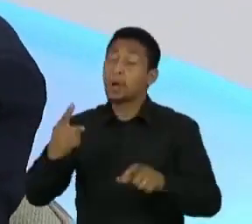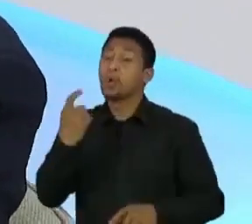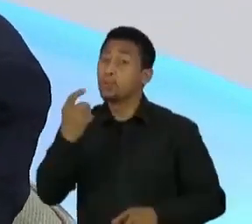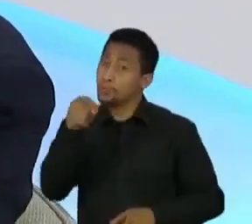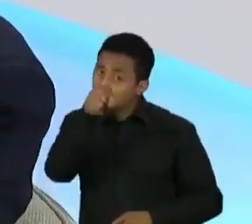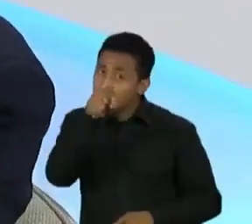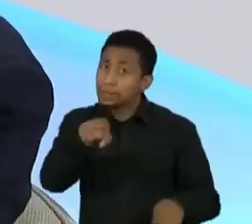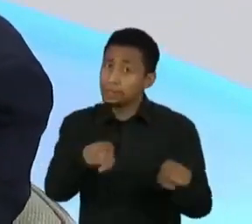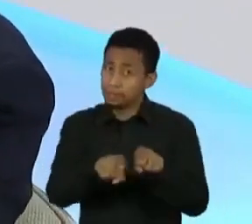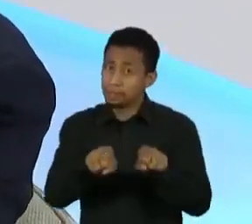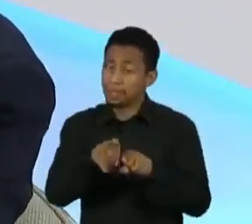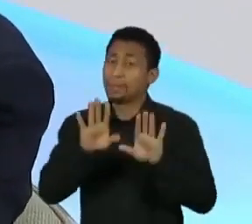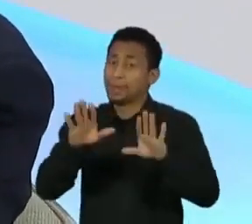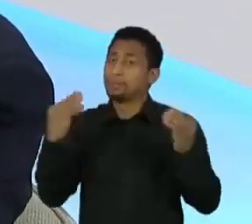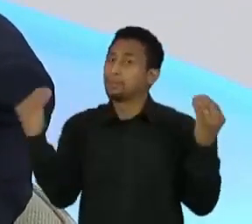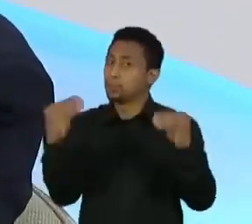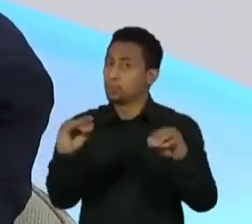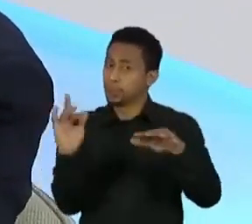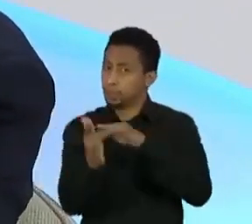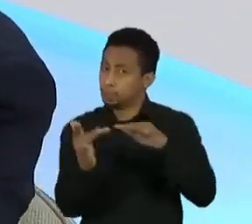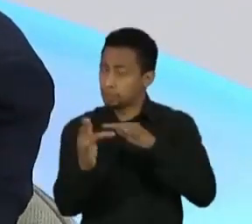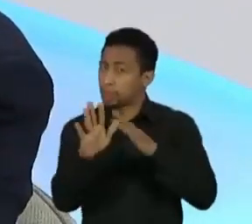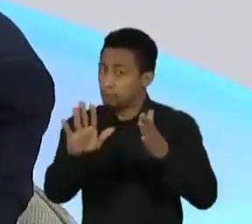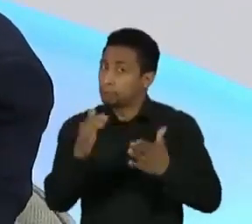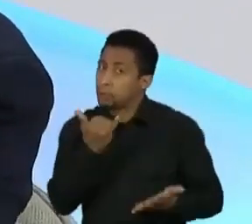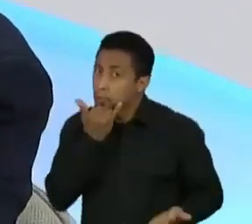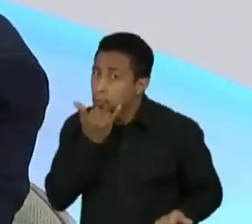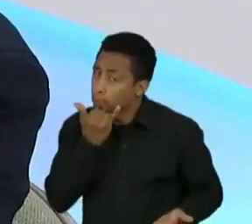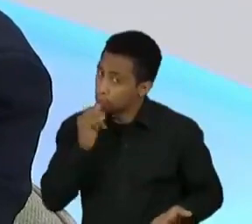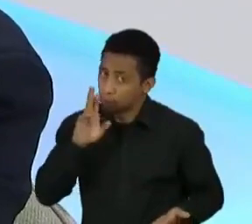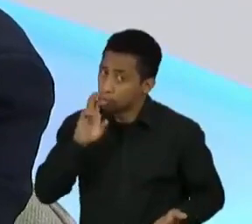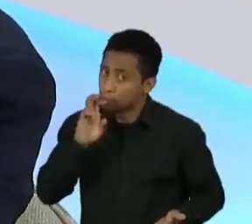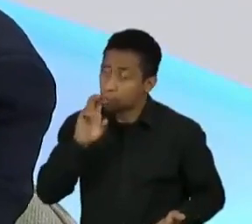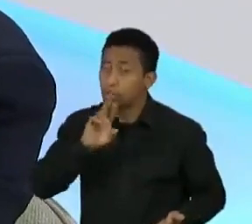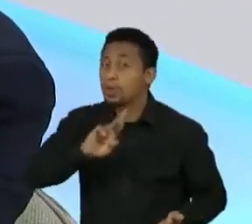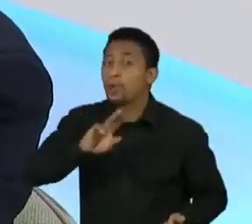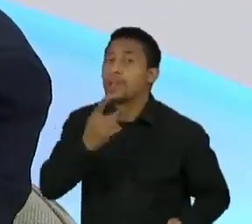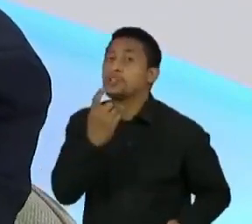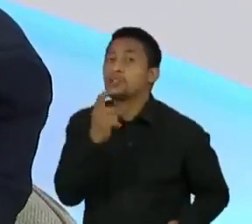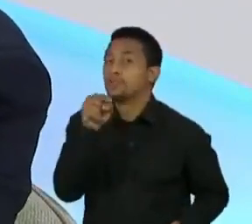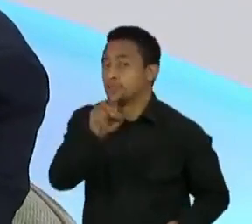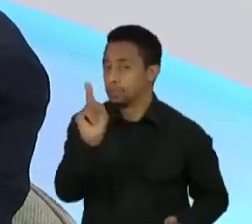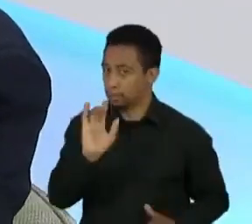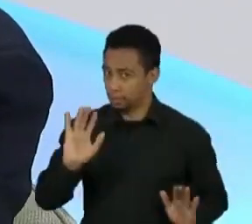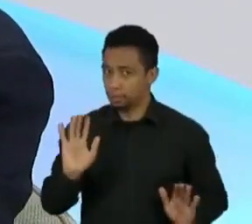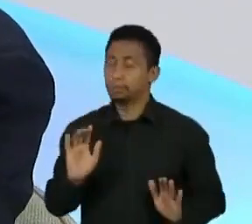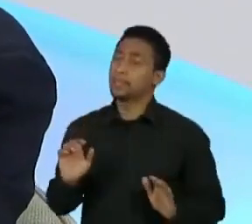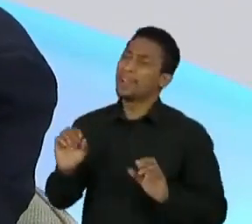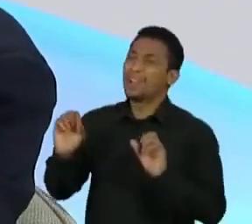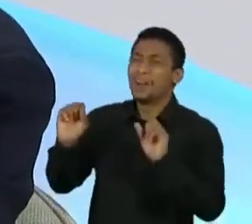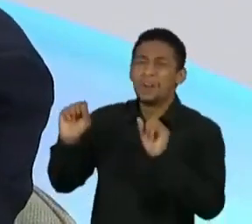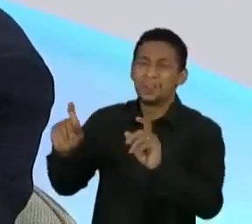sei... Até usou uma expressão, não esquenta a cabeça com isso. Eu sei até de onde veio, etc.